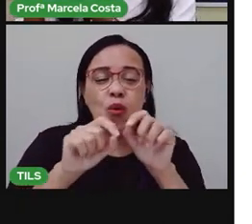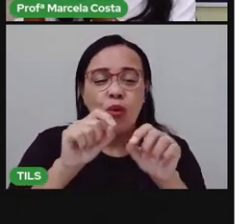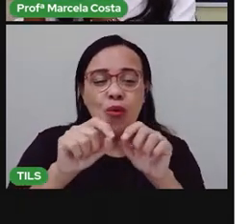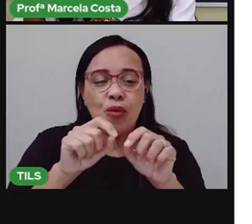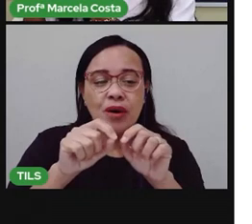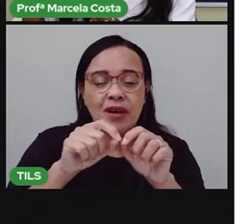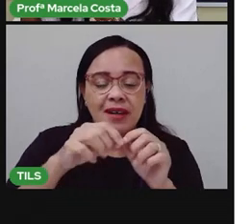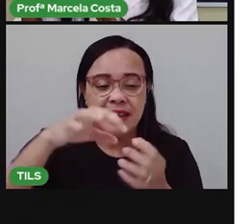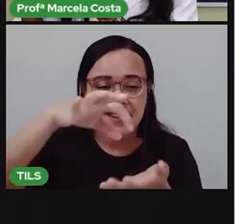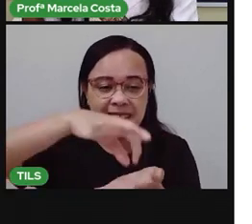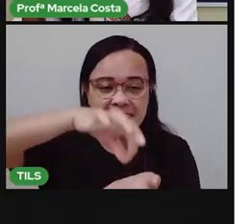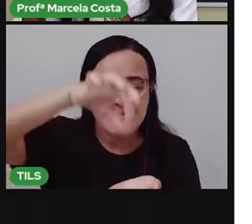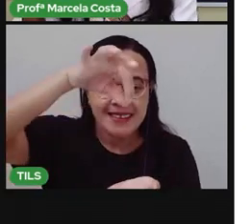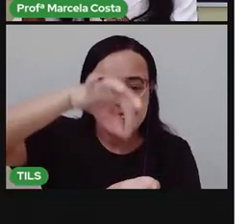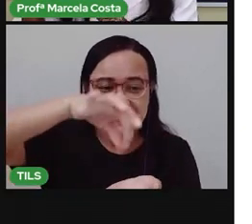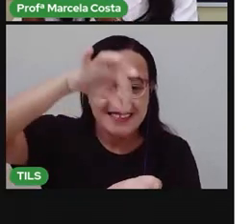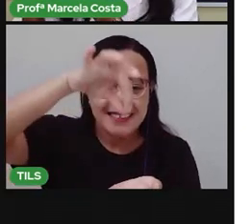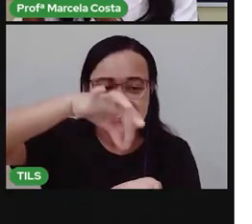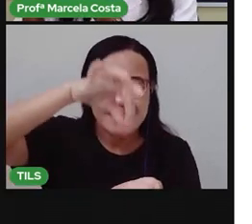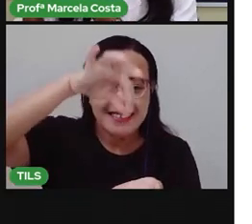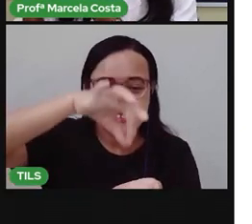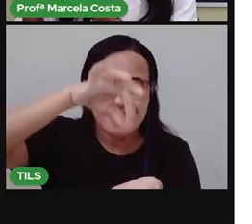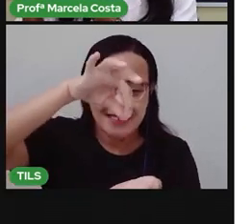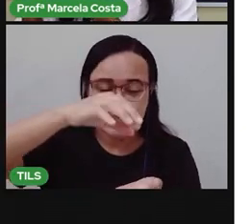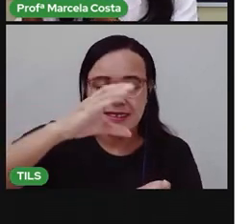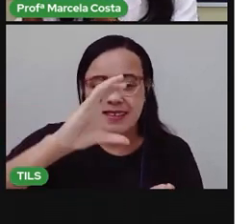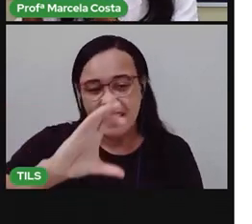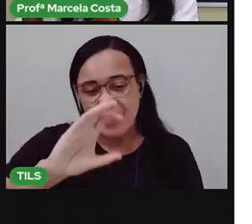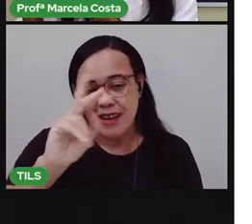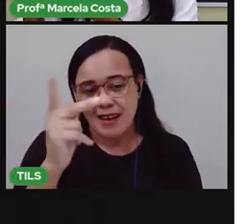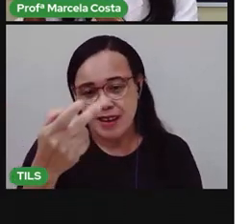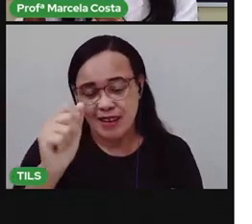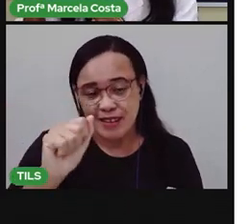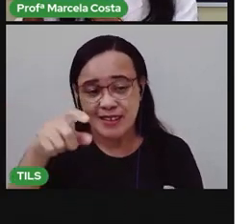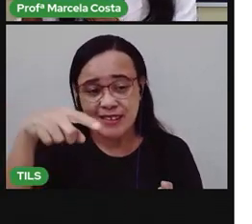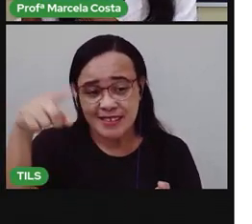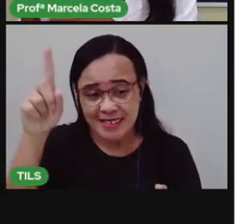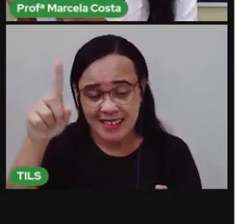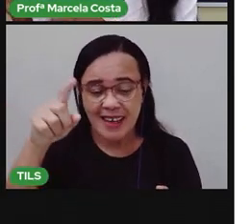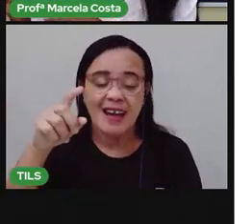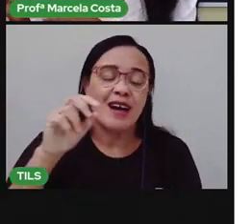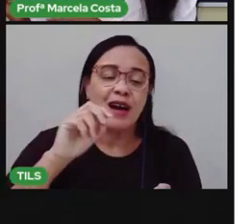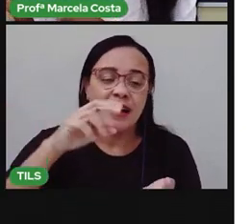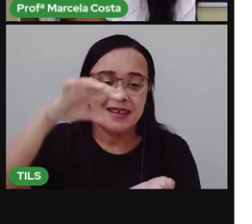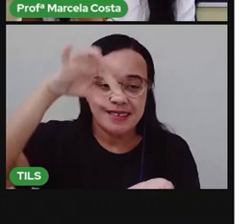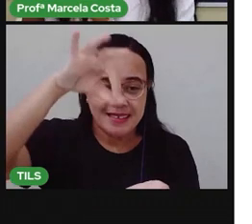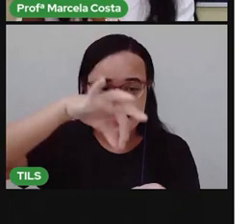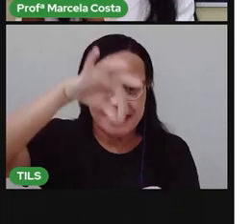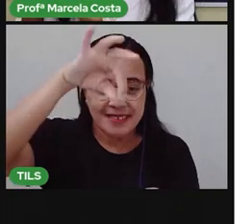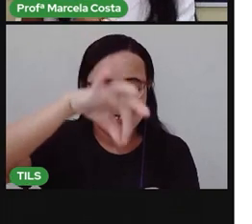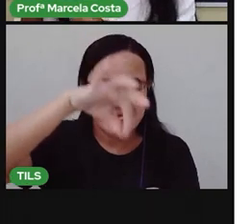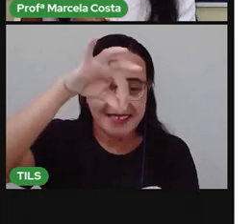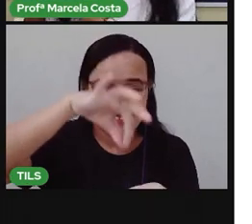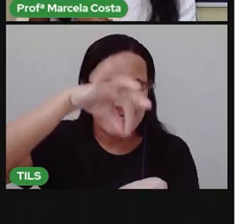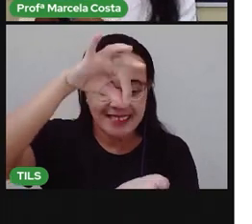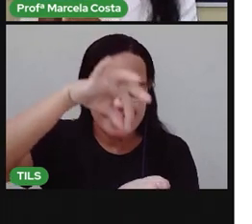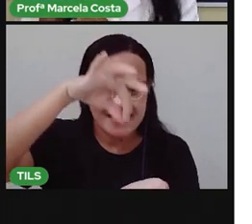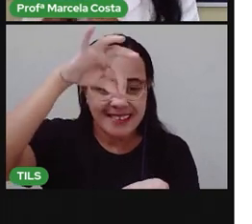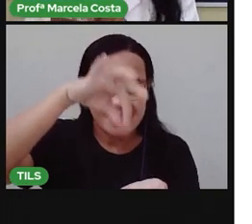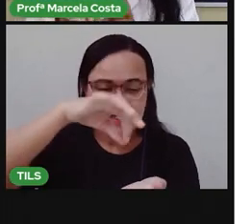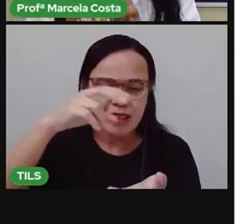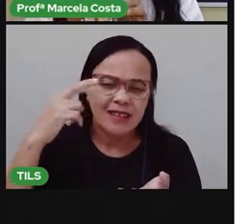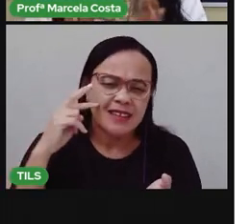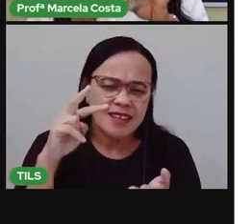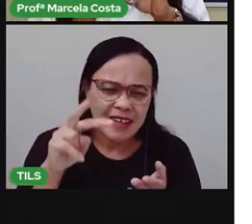Esse produto se chama chá, saquinho de chá. E aí, olha a